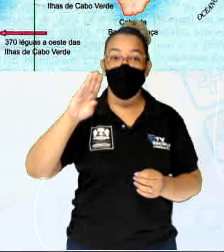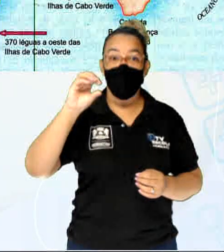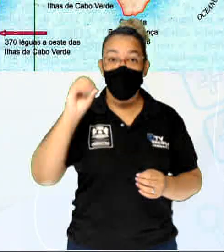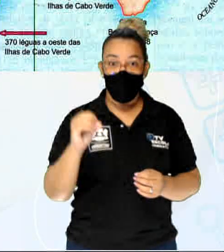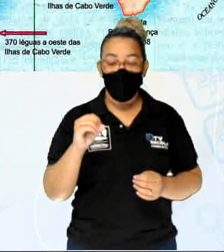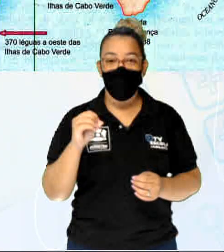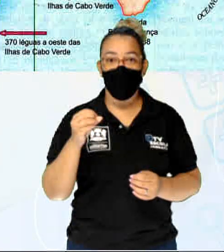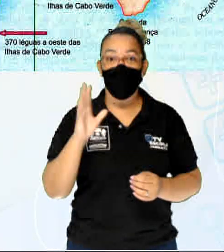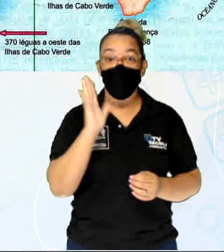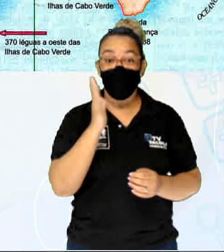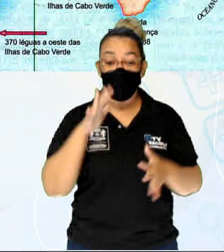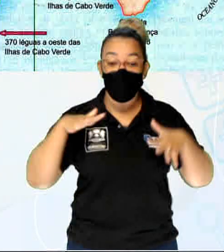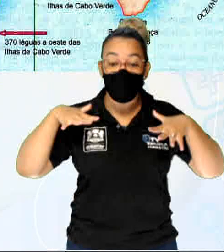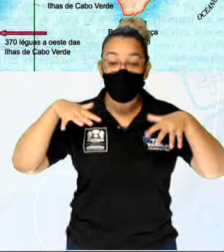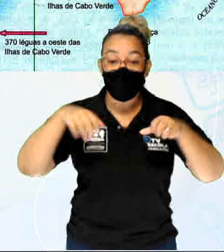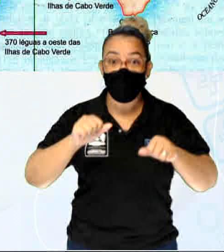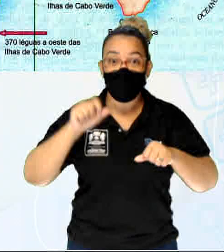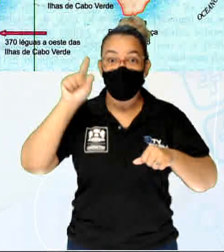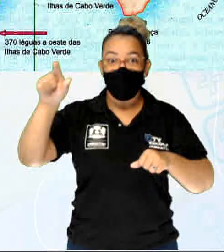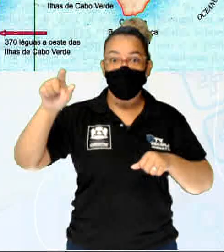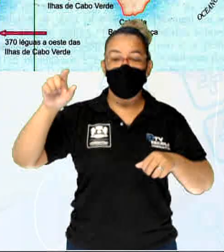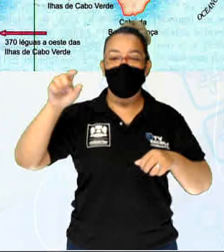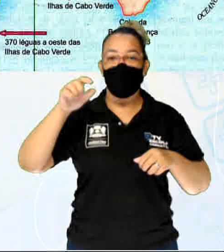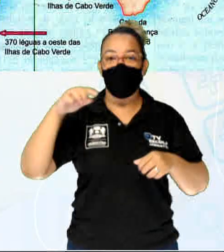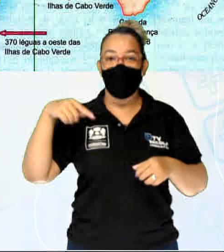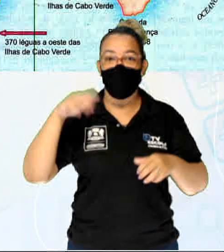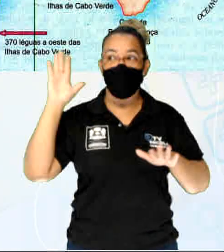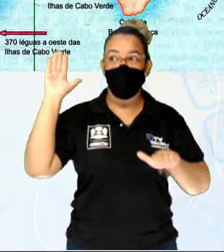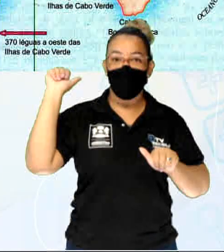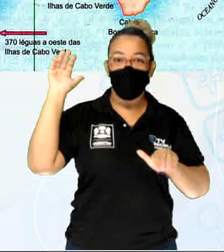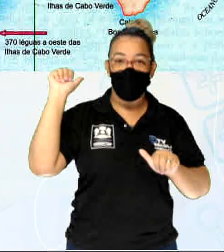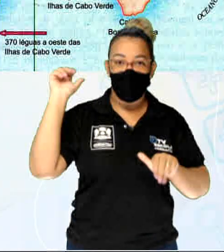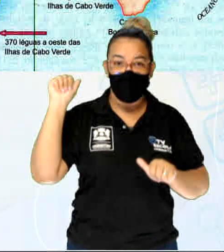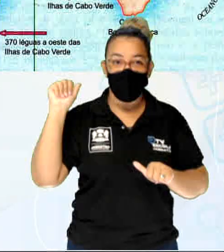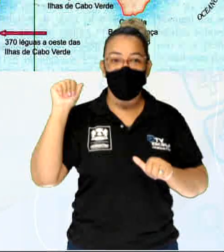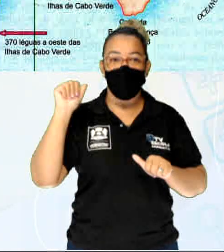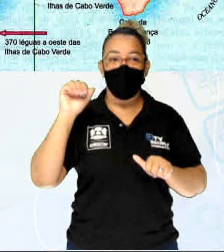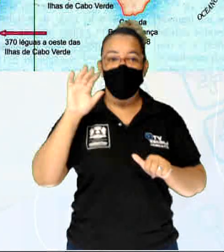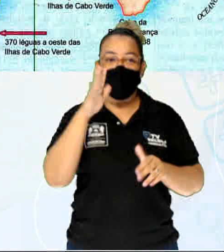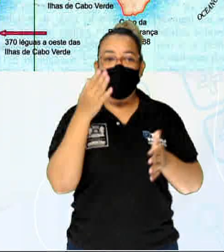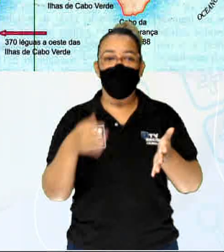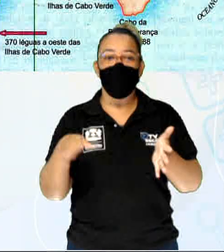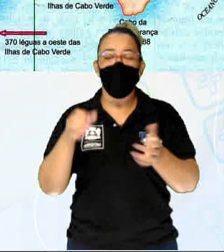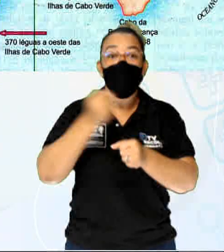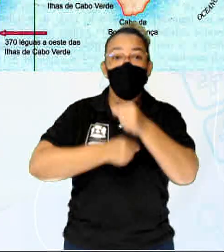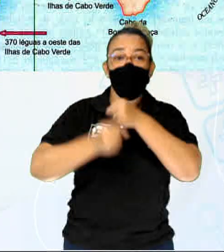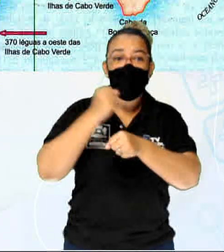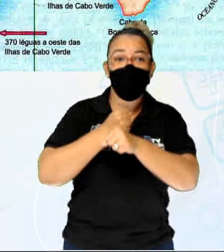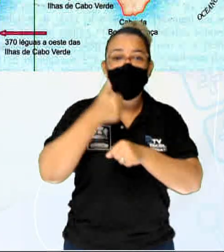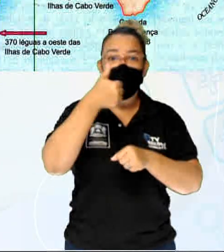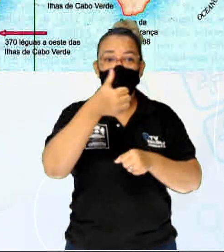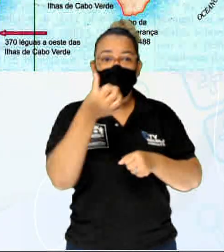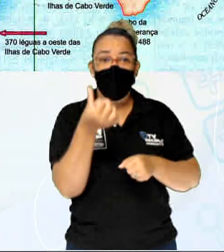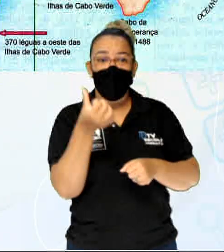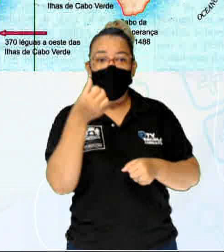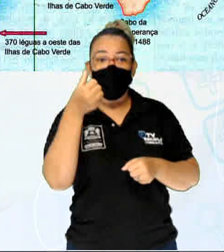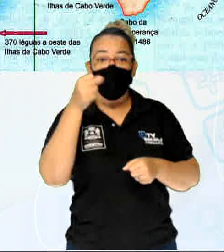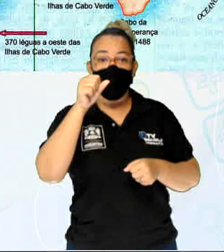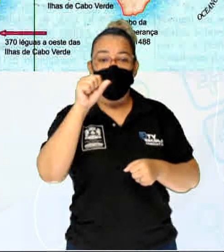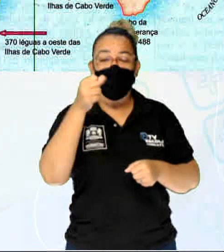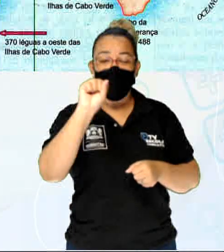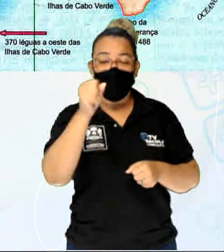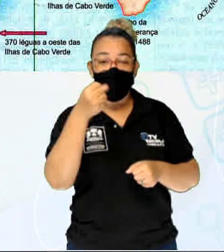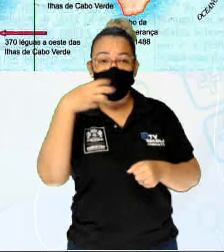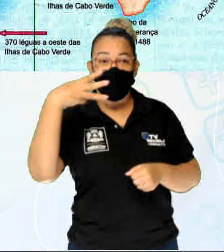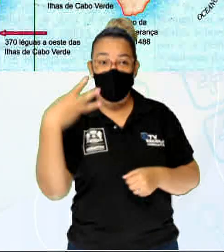Espanha. Um ano depois, em 1493, o tratado da Bula Intercetera, e depois, posteriormente, o